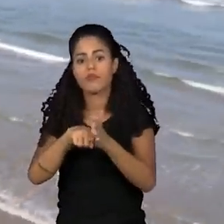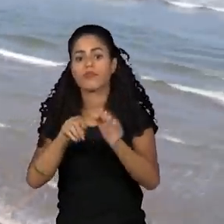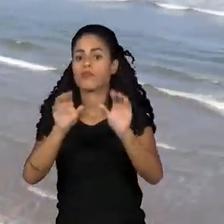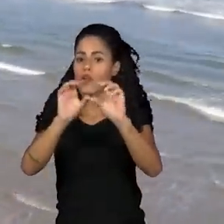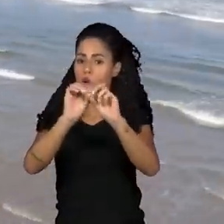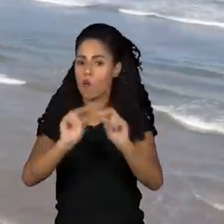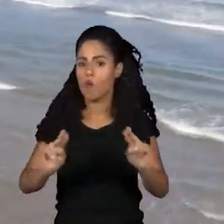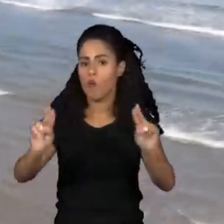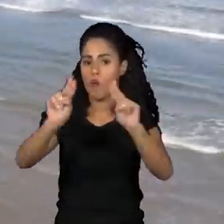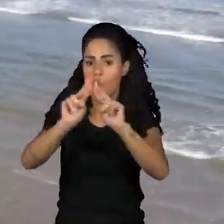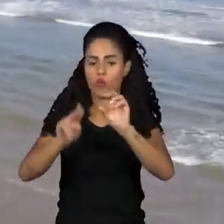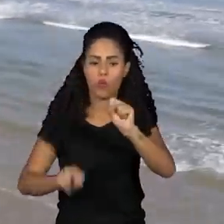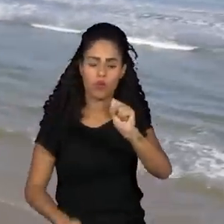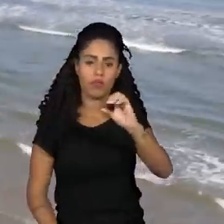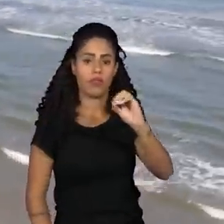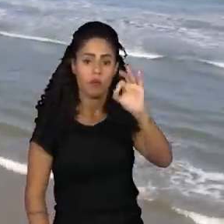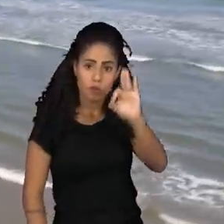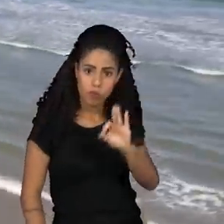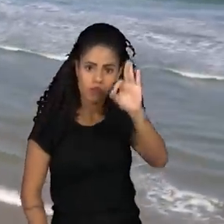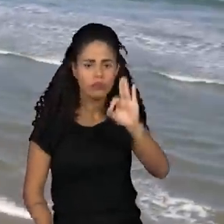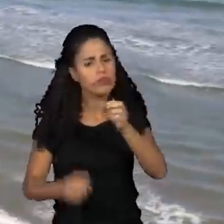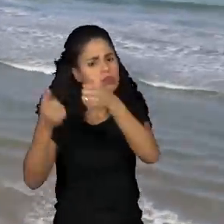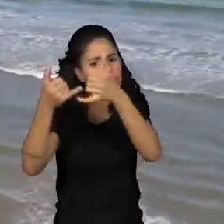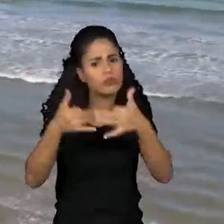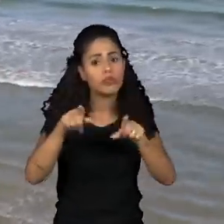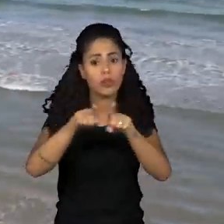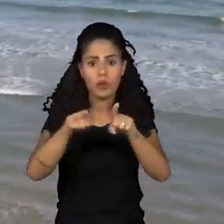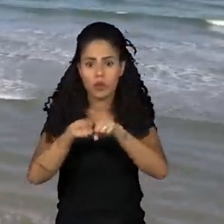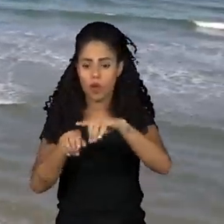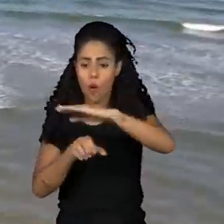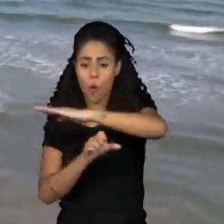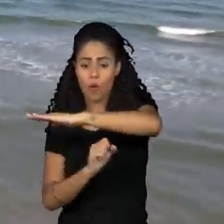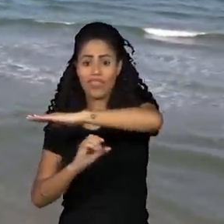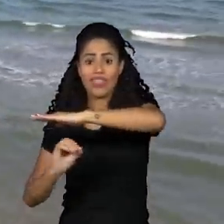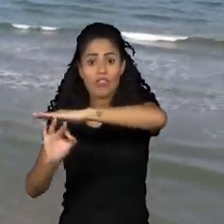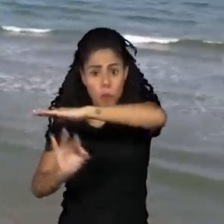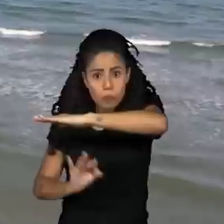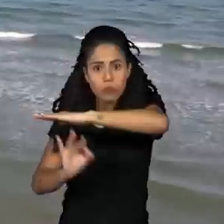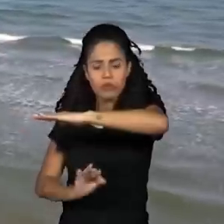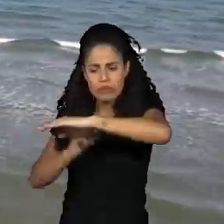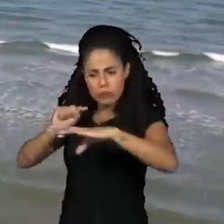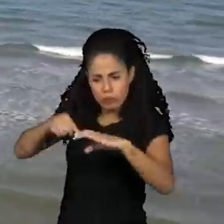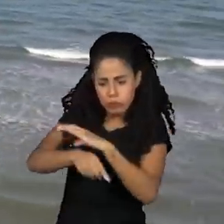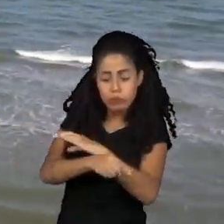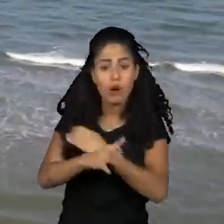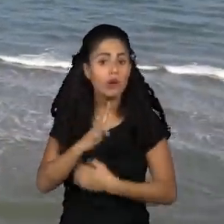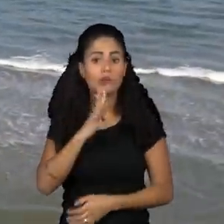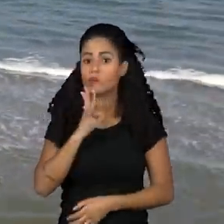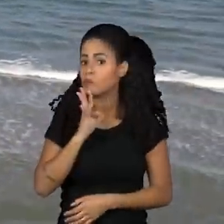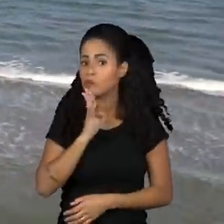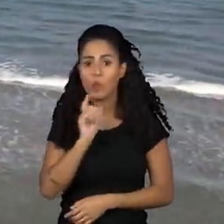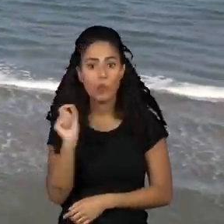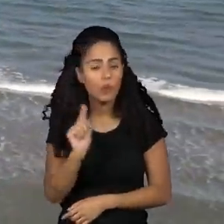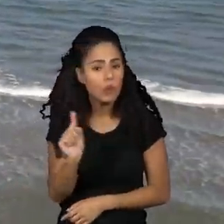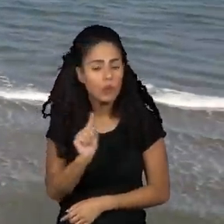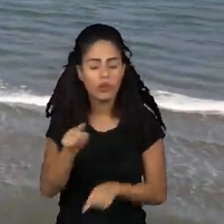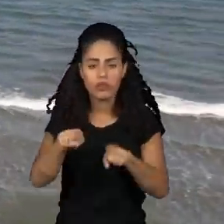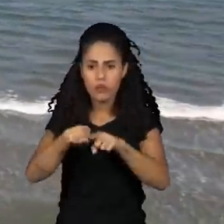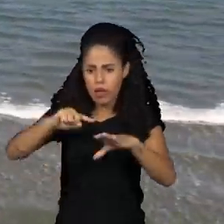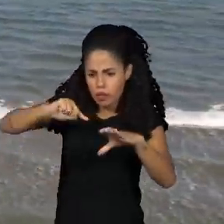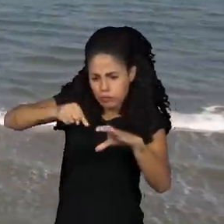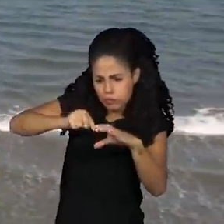Unidas, 80% do fundo do mar são desconhecidos pela ciência. A vasta extensão e as